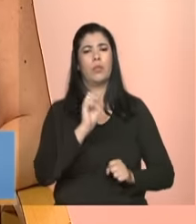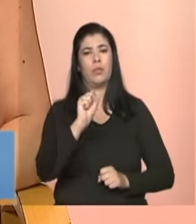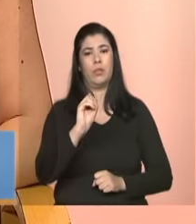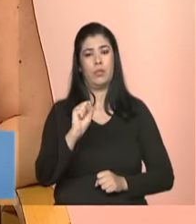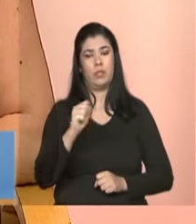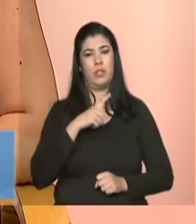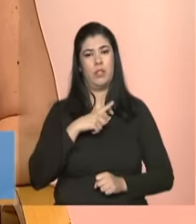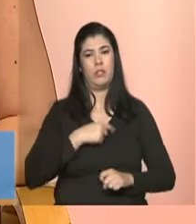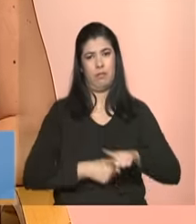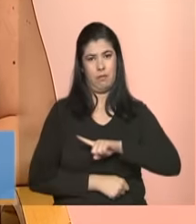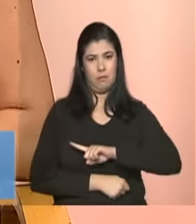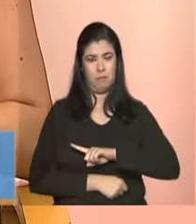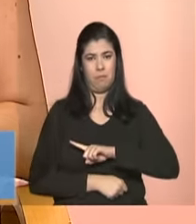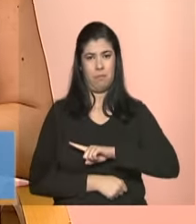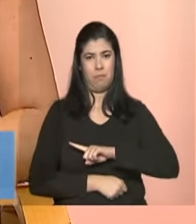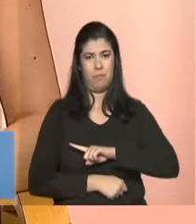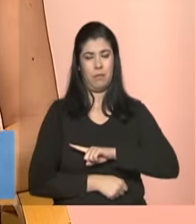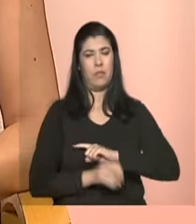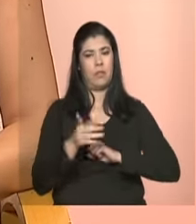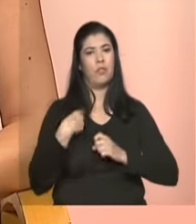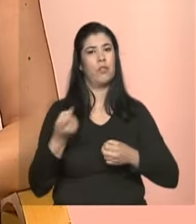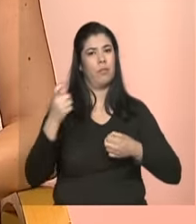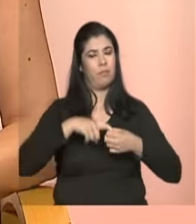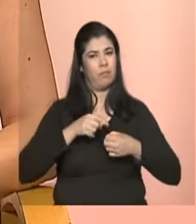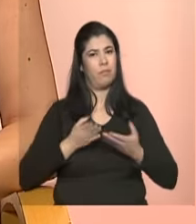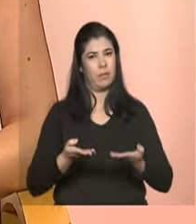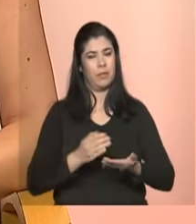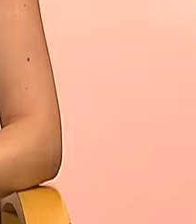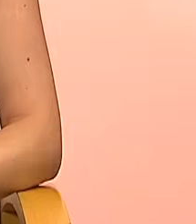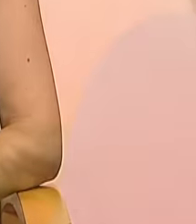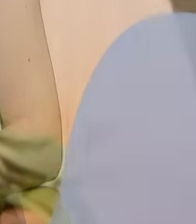707 2003 daqui a pouco a gente volta